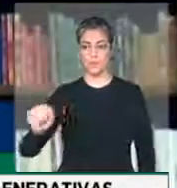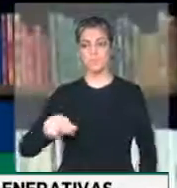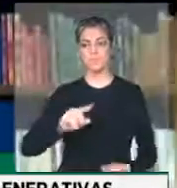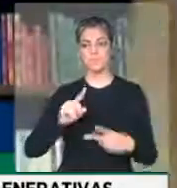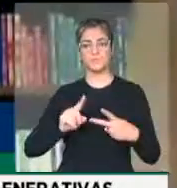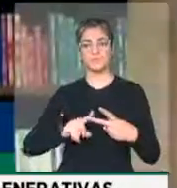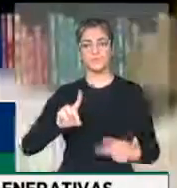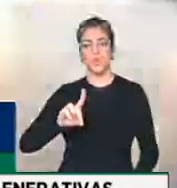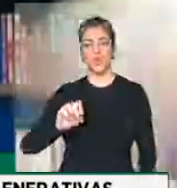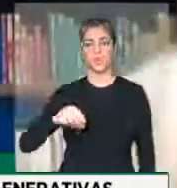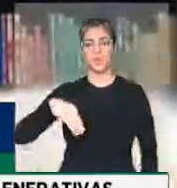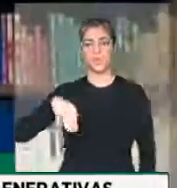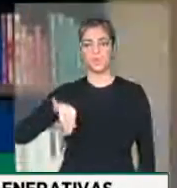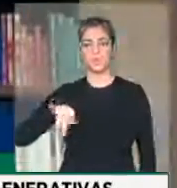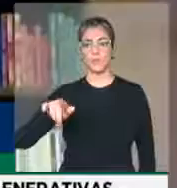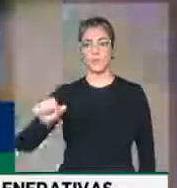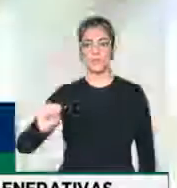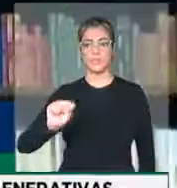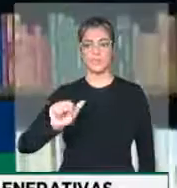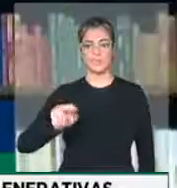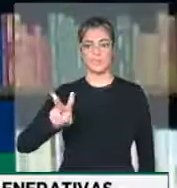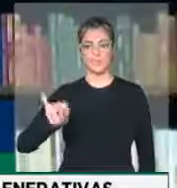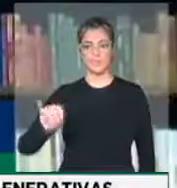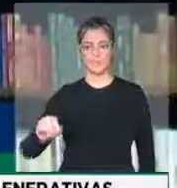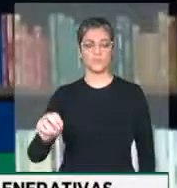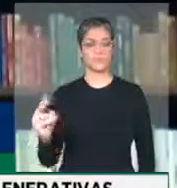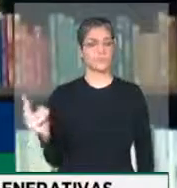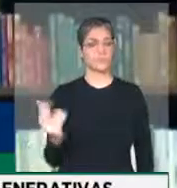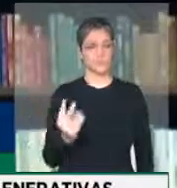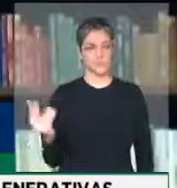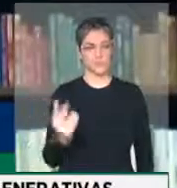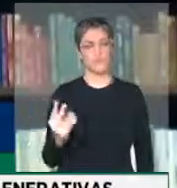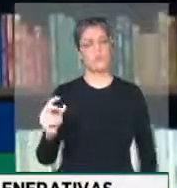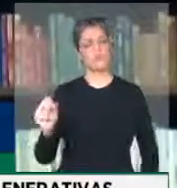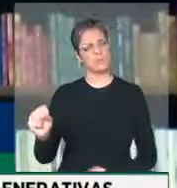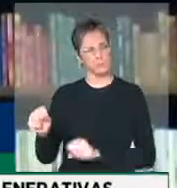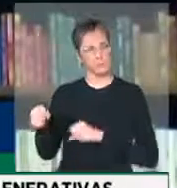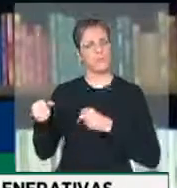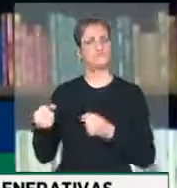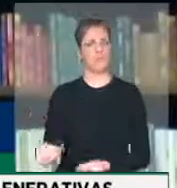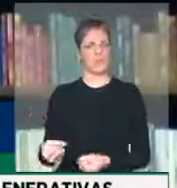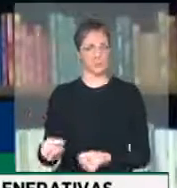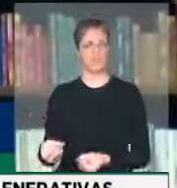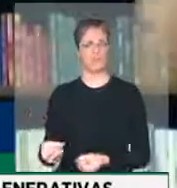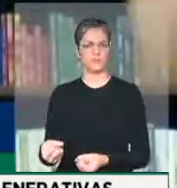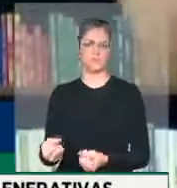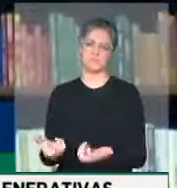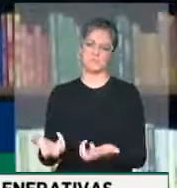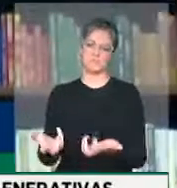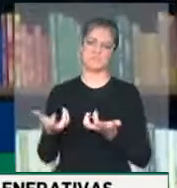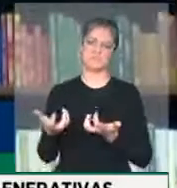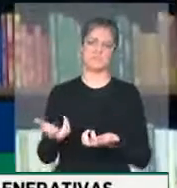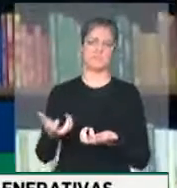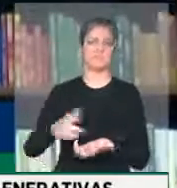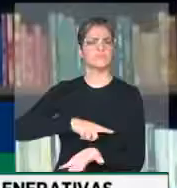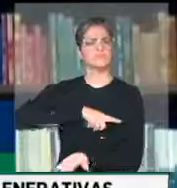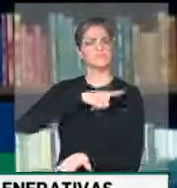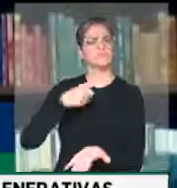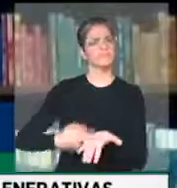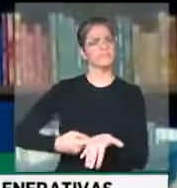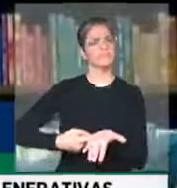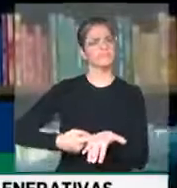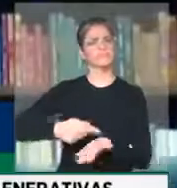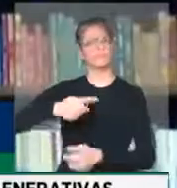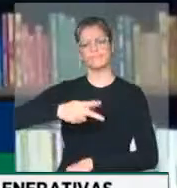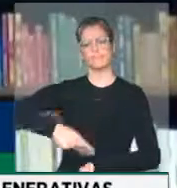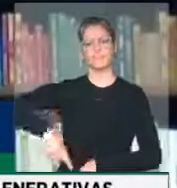Domingo Sávio, quando ambos defendem a possibilidade de se formar um pacto nacional